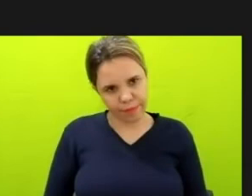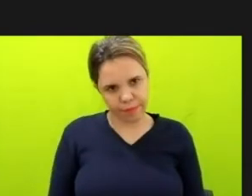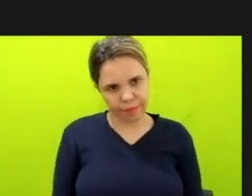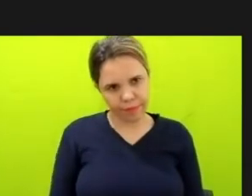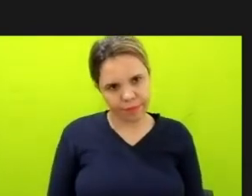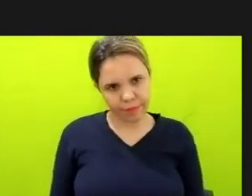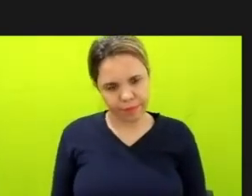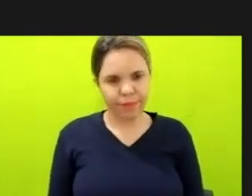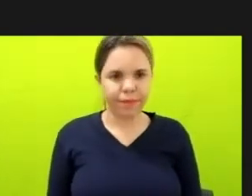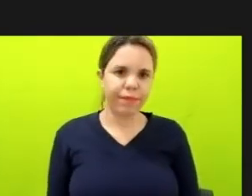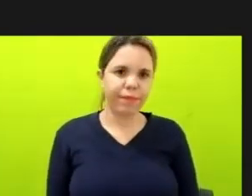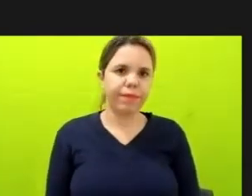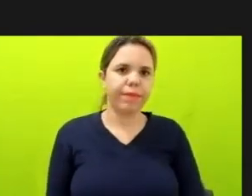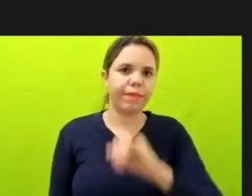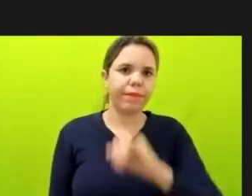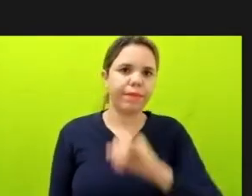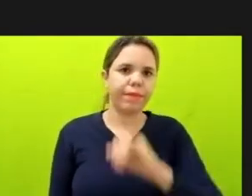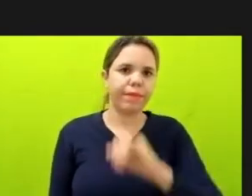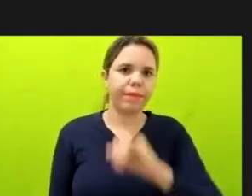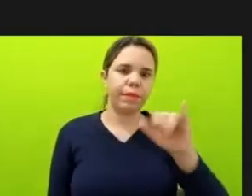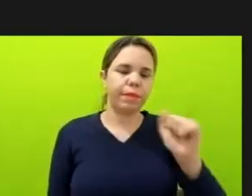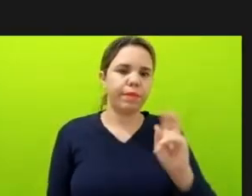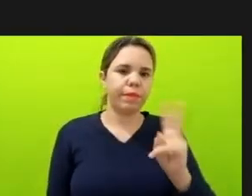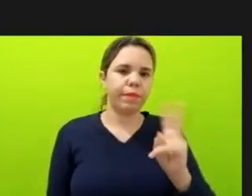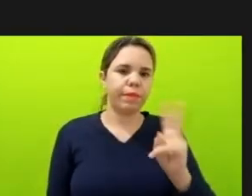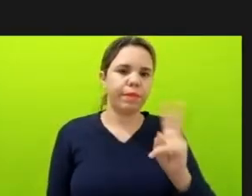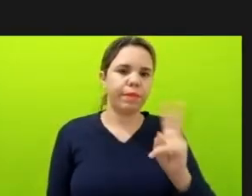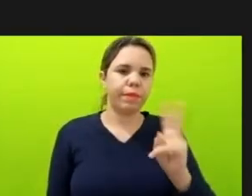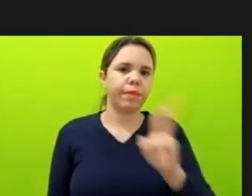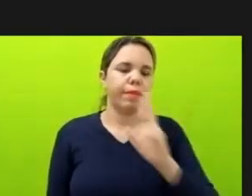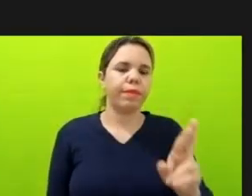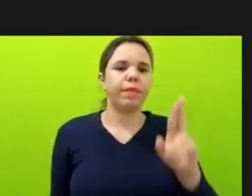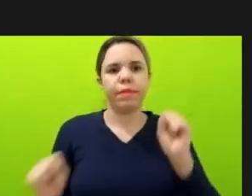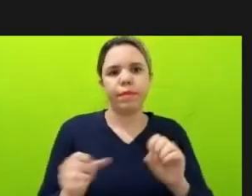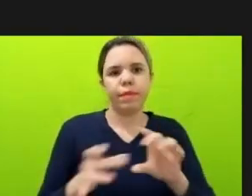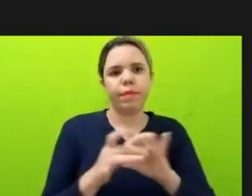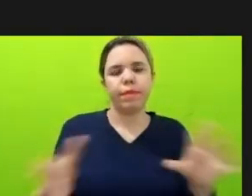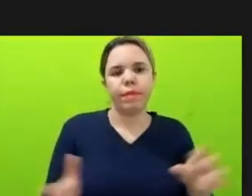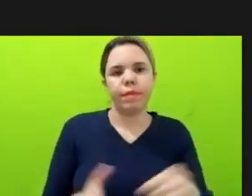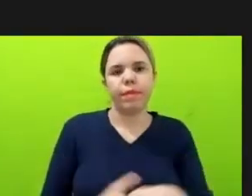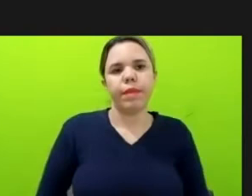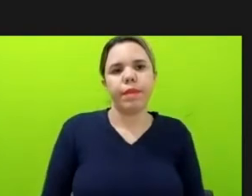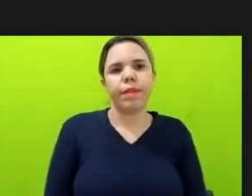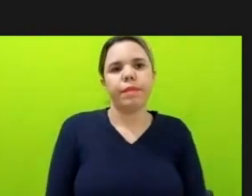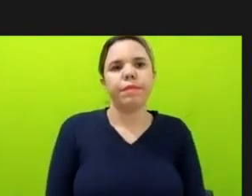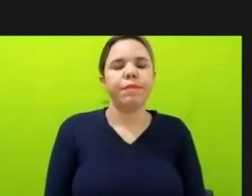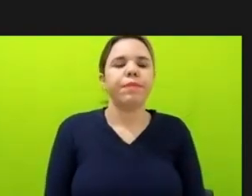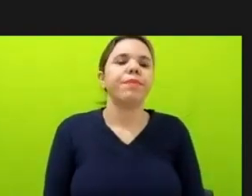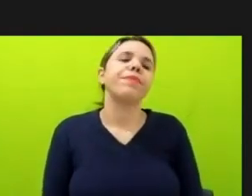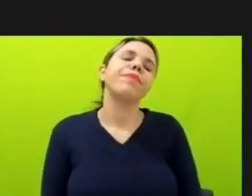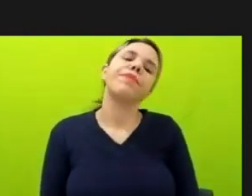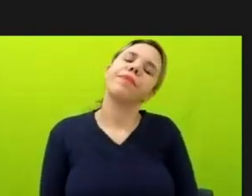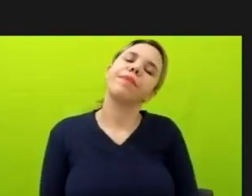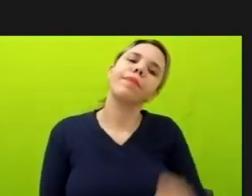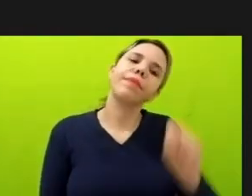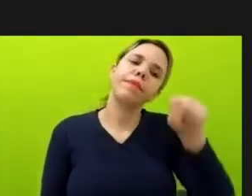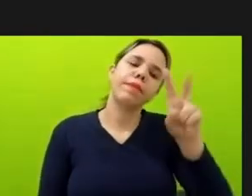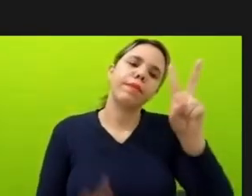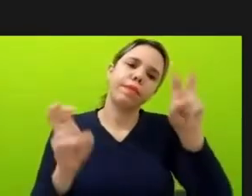Jéssica, você já quiser pegar a deixa. É, assim, sobre denúncias, né,